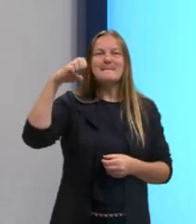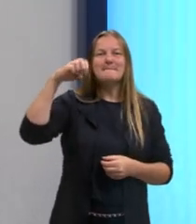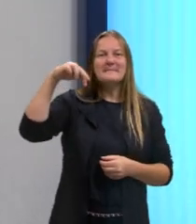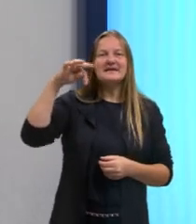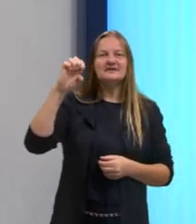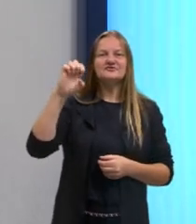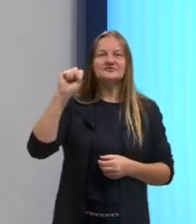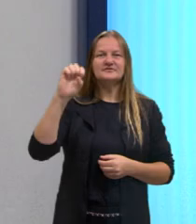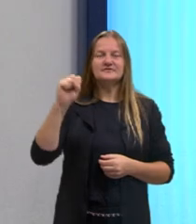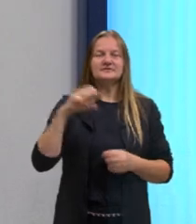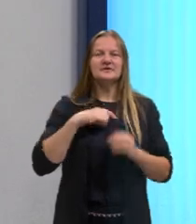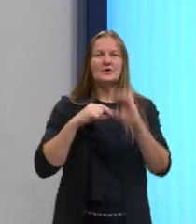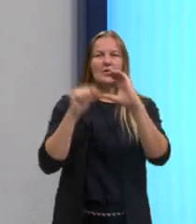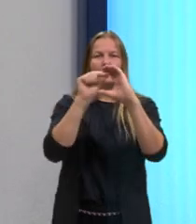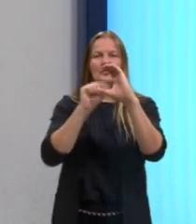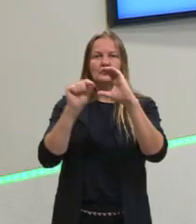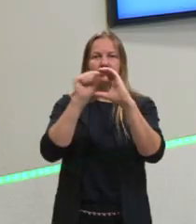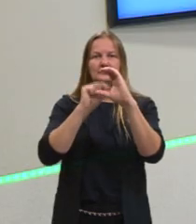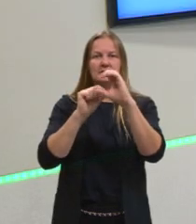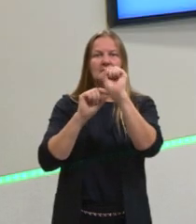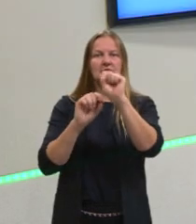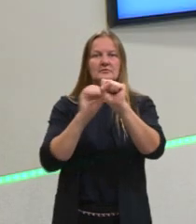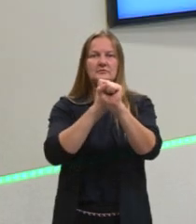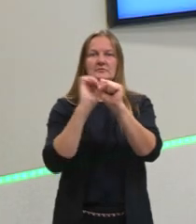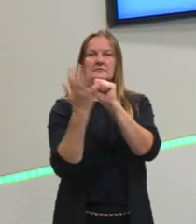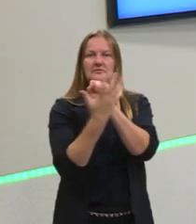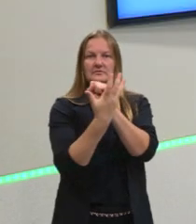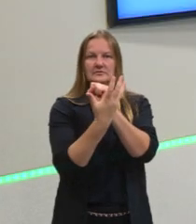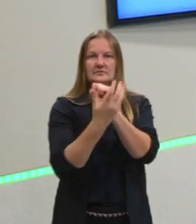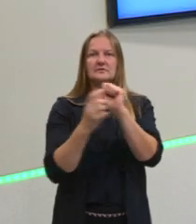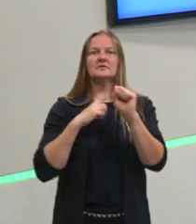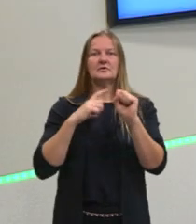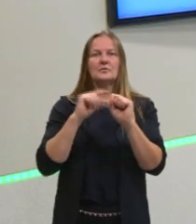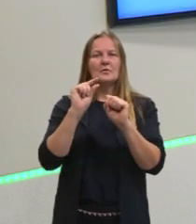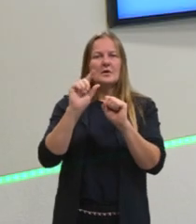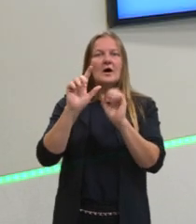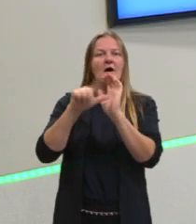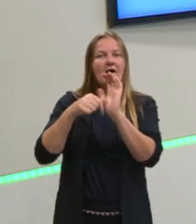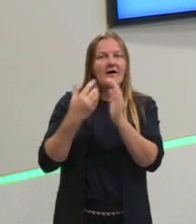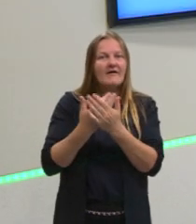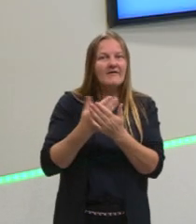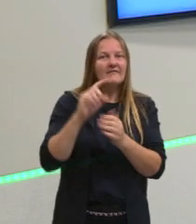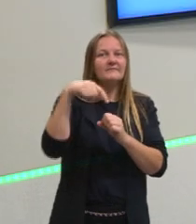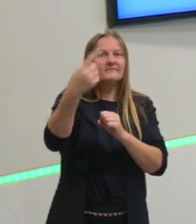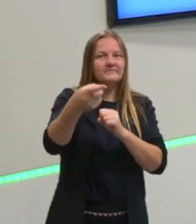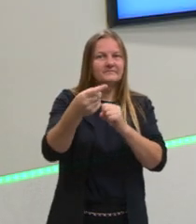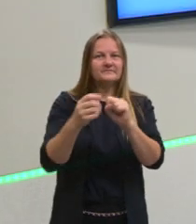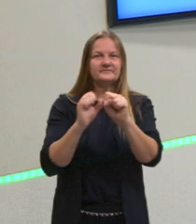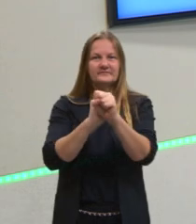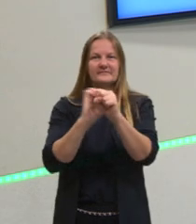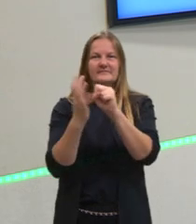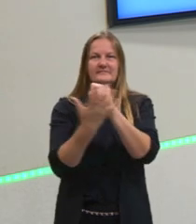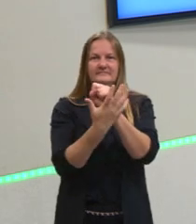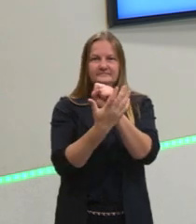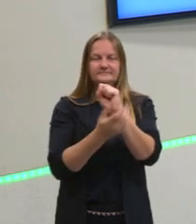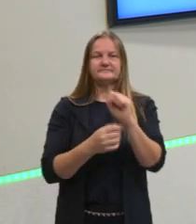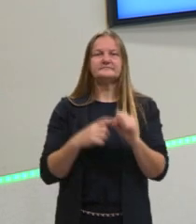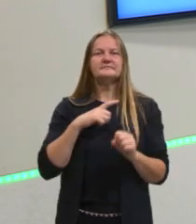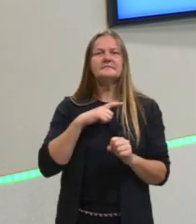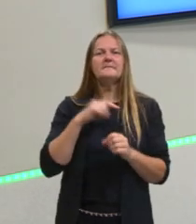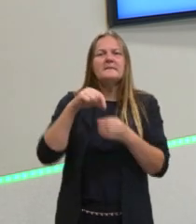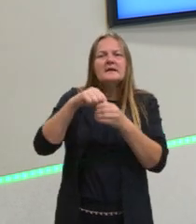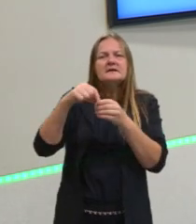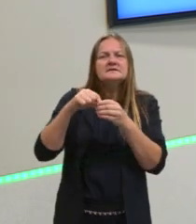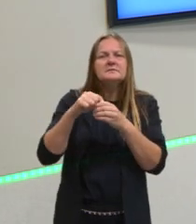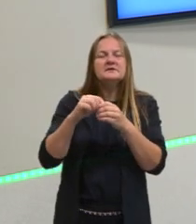gimnospermas para as angiospermas, falar um pouquinho, adiantar um pouquinho as angiospermas. Nas angiospermas as sementes